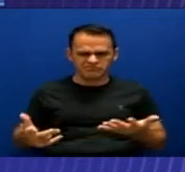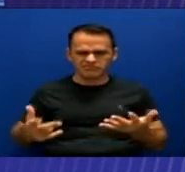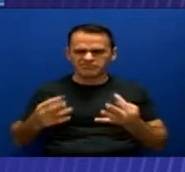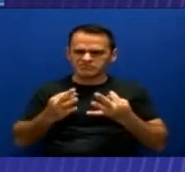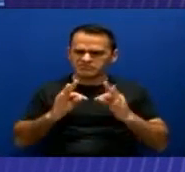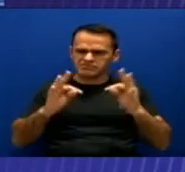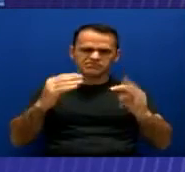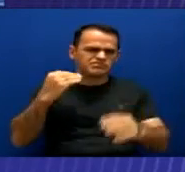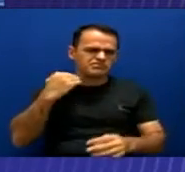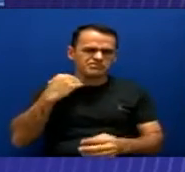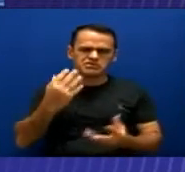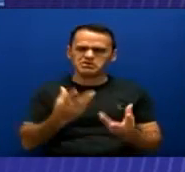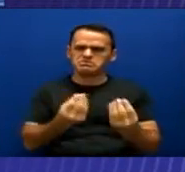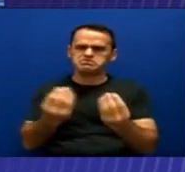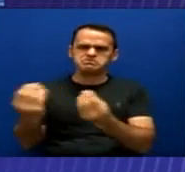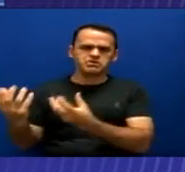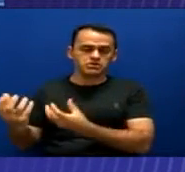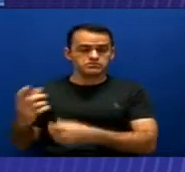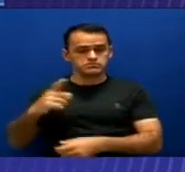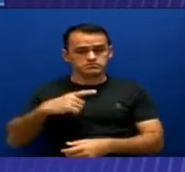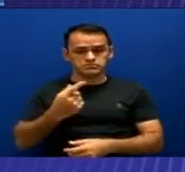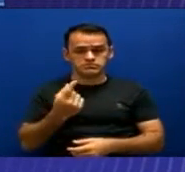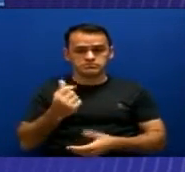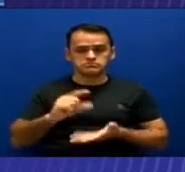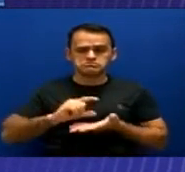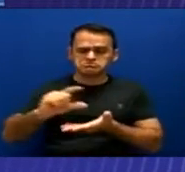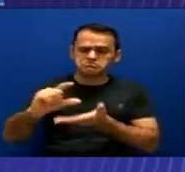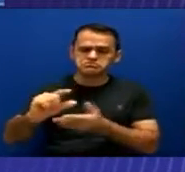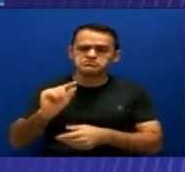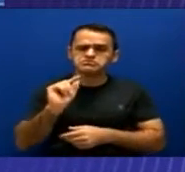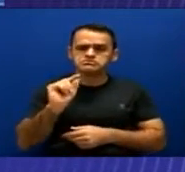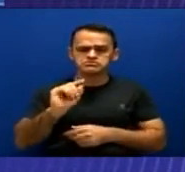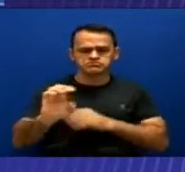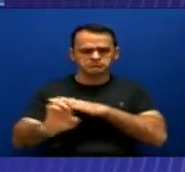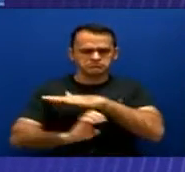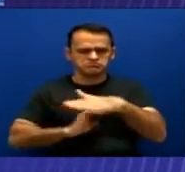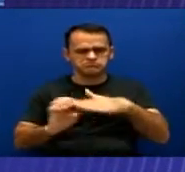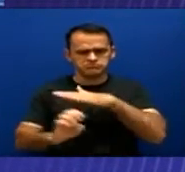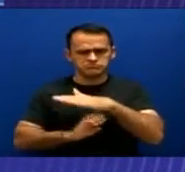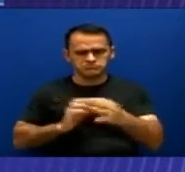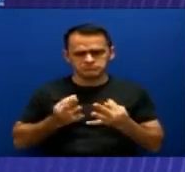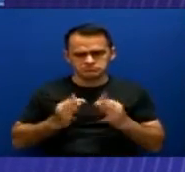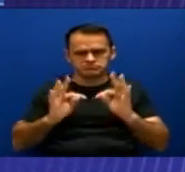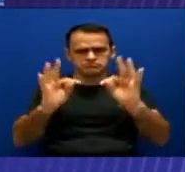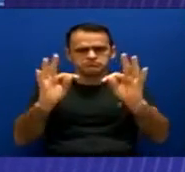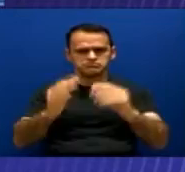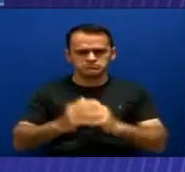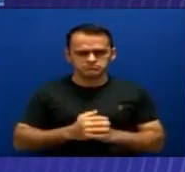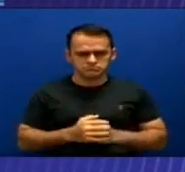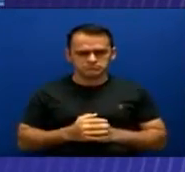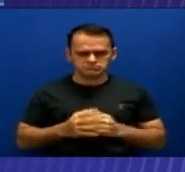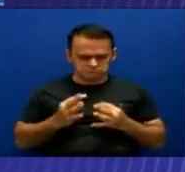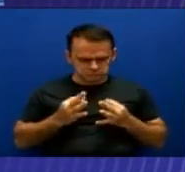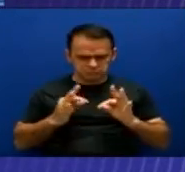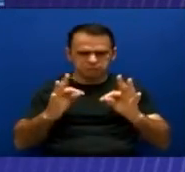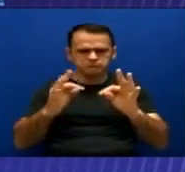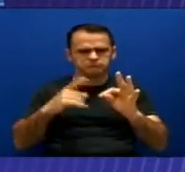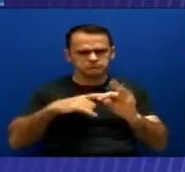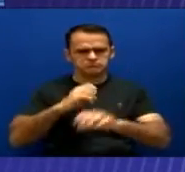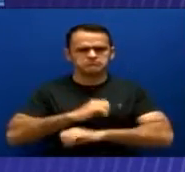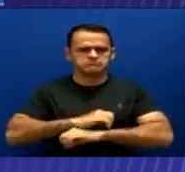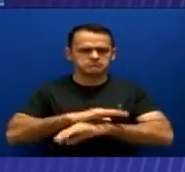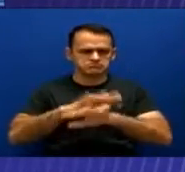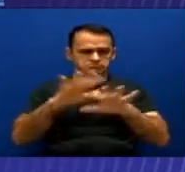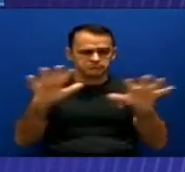tecnologia e financiados por empresários tecnocratas. Essa tecnologia atravessou as fronteiras e